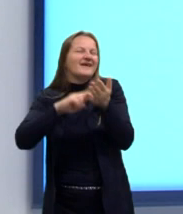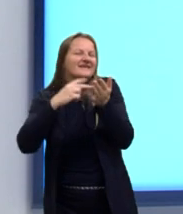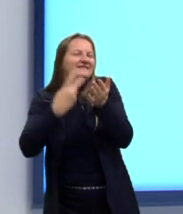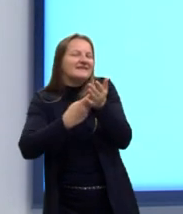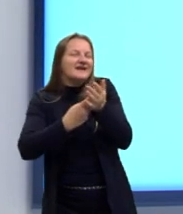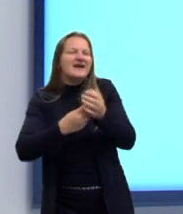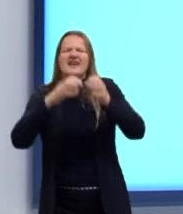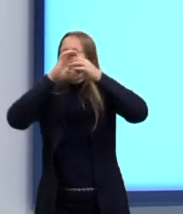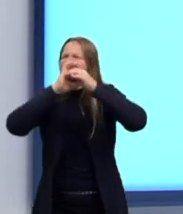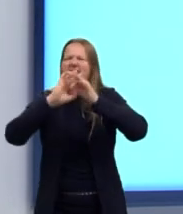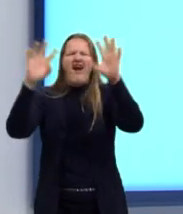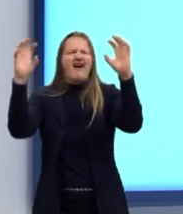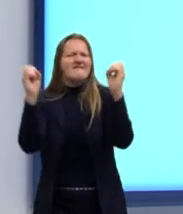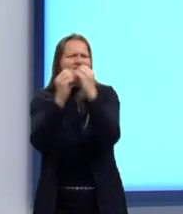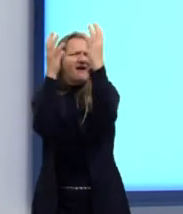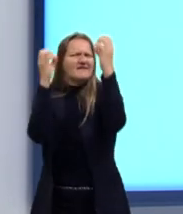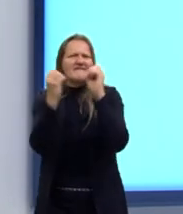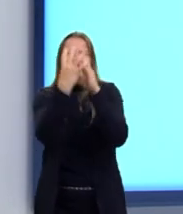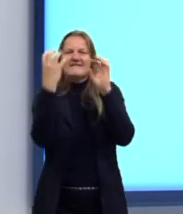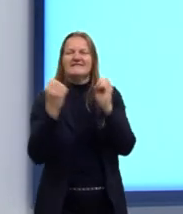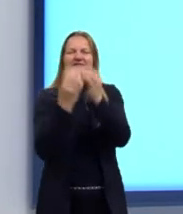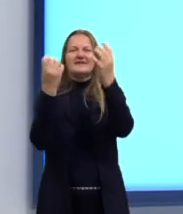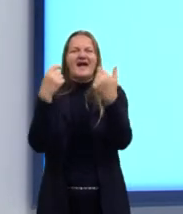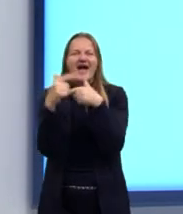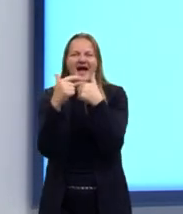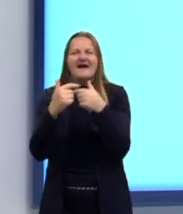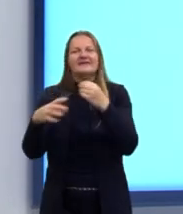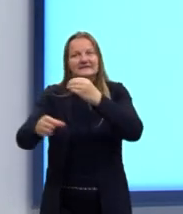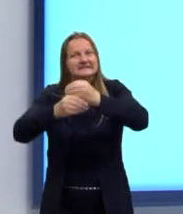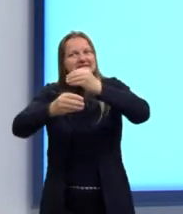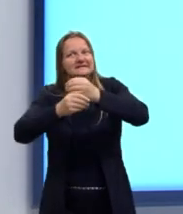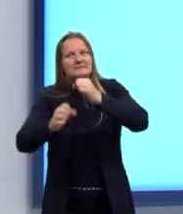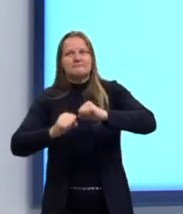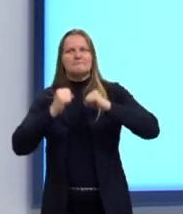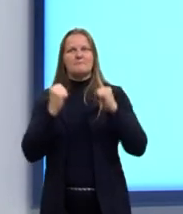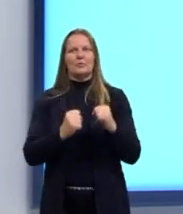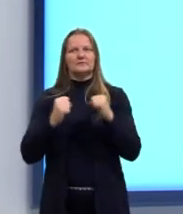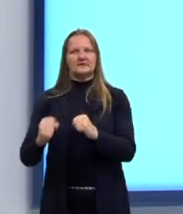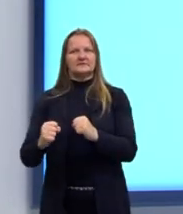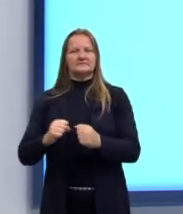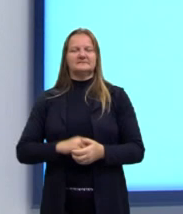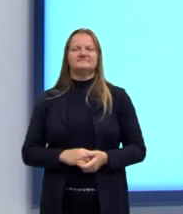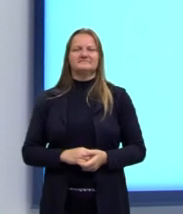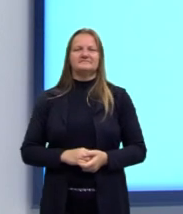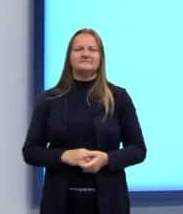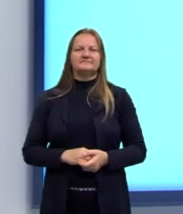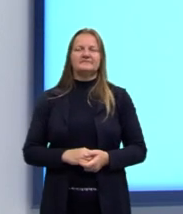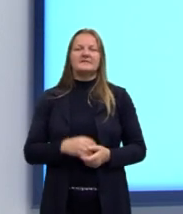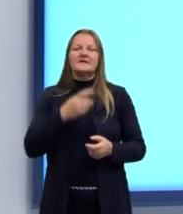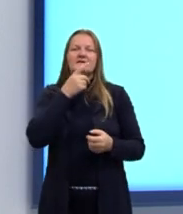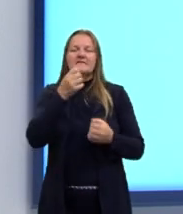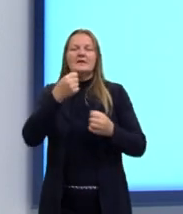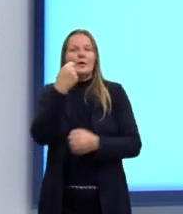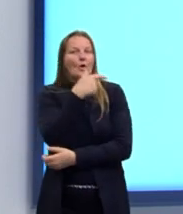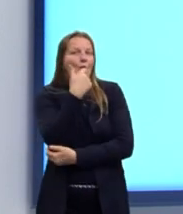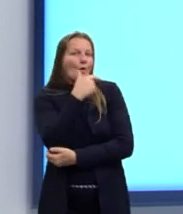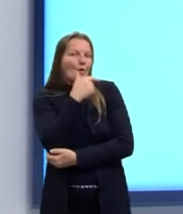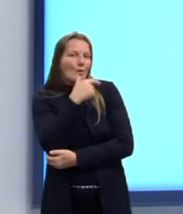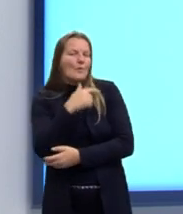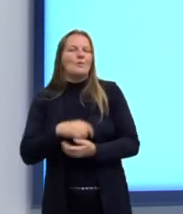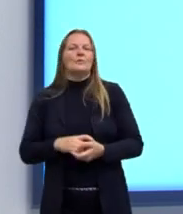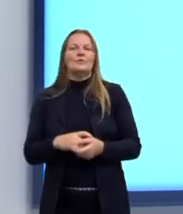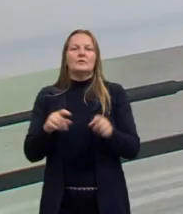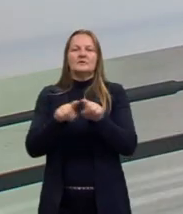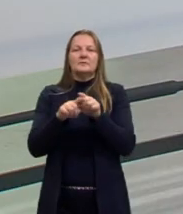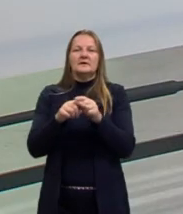ar mais cômico ao que a gente está dizendo. Lembrando que aqui a gente está falando de humor e também